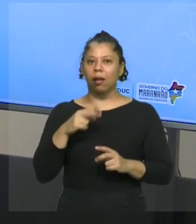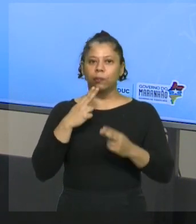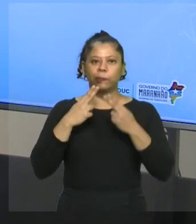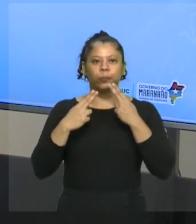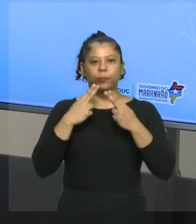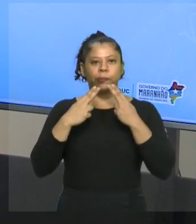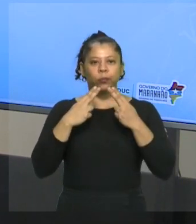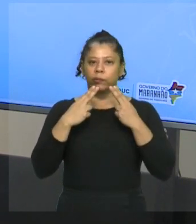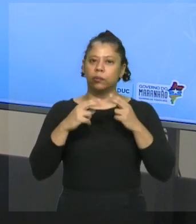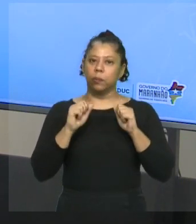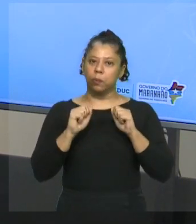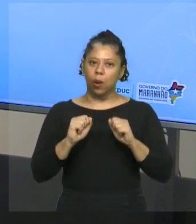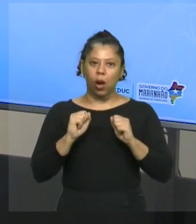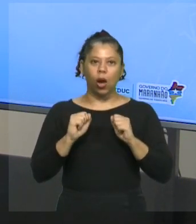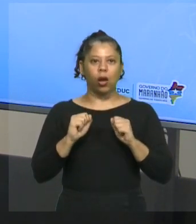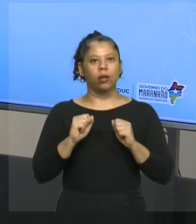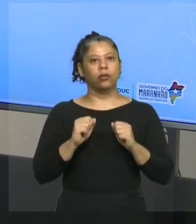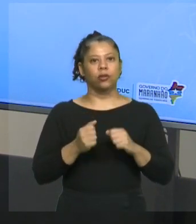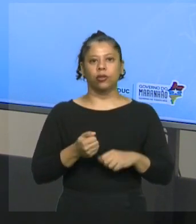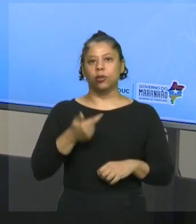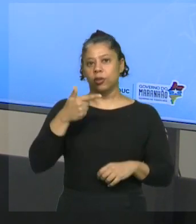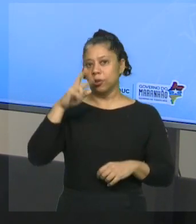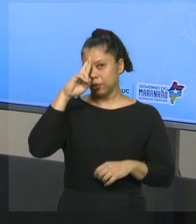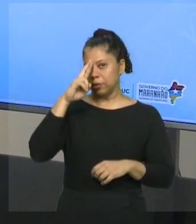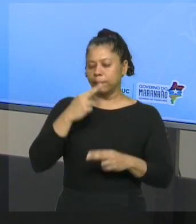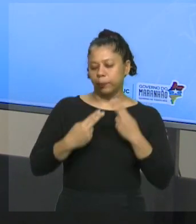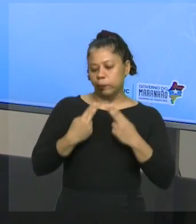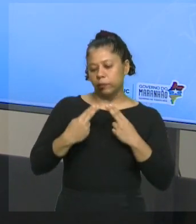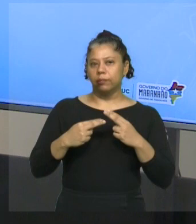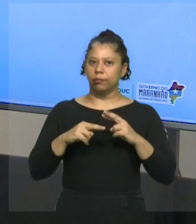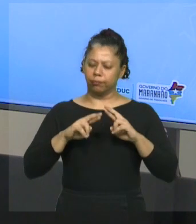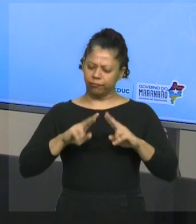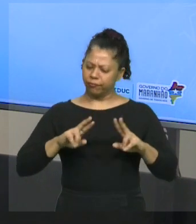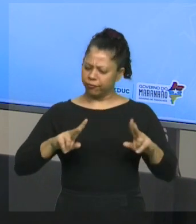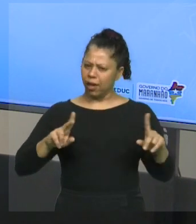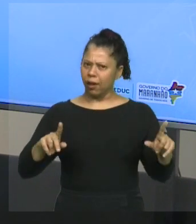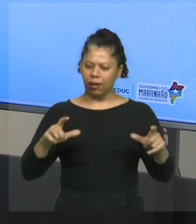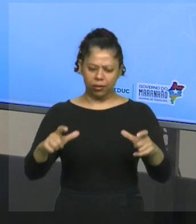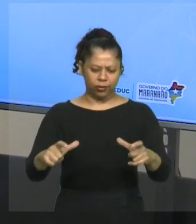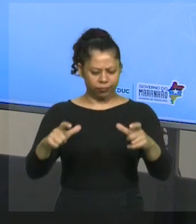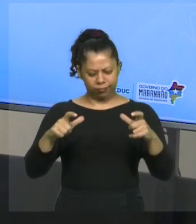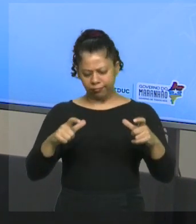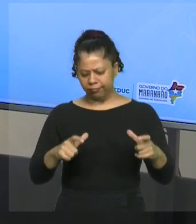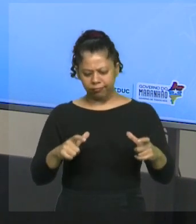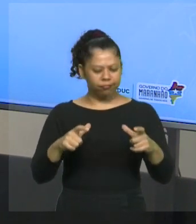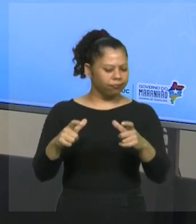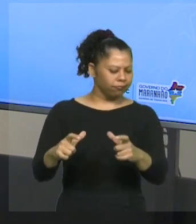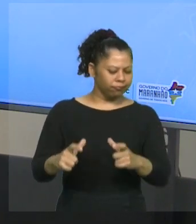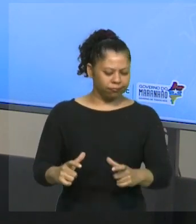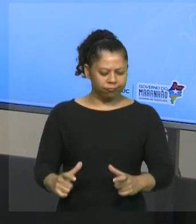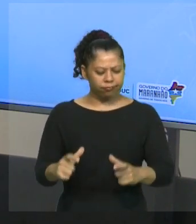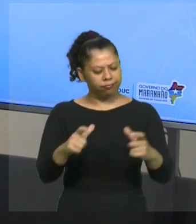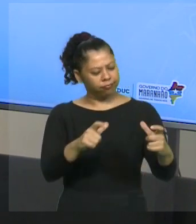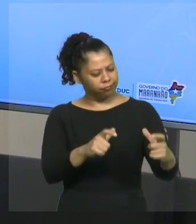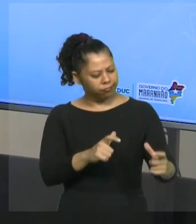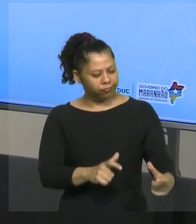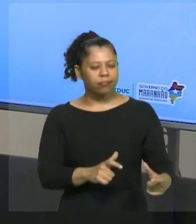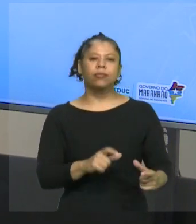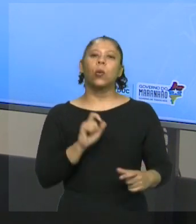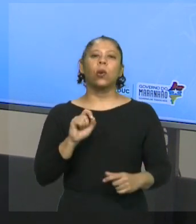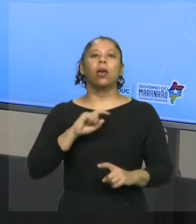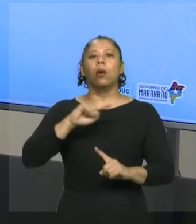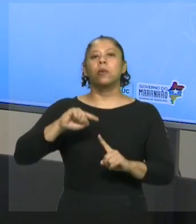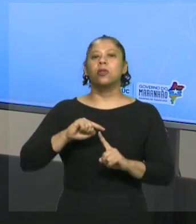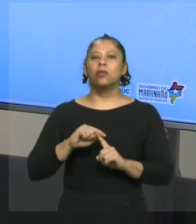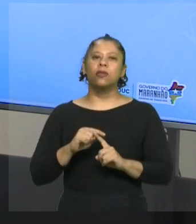jantar ou pode ser utilizado para almoçar, são peças diferentes com uma mesma finalidade. ou seja,